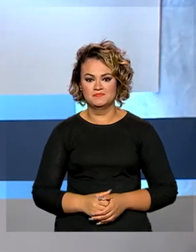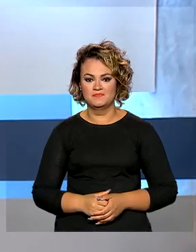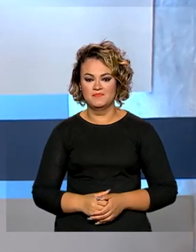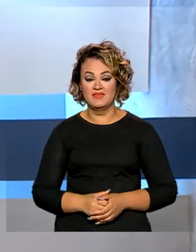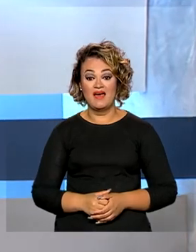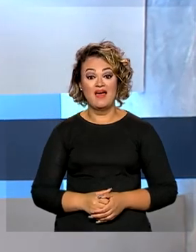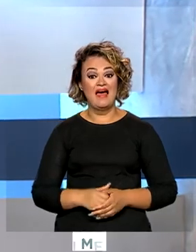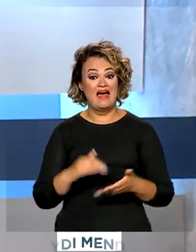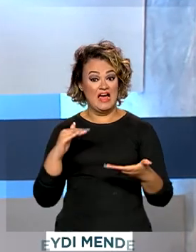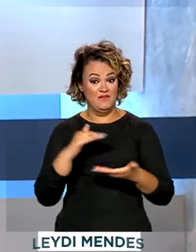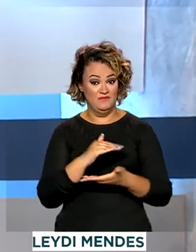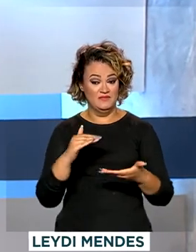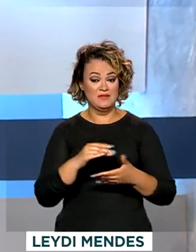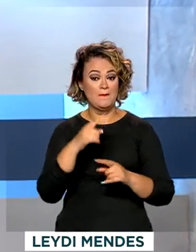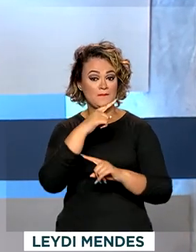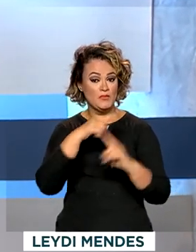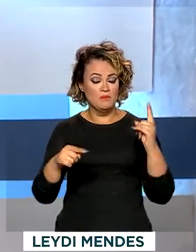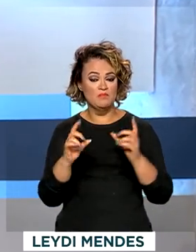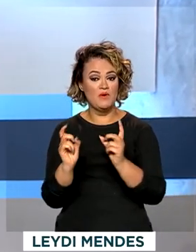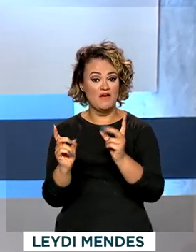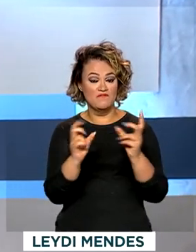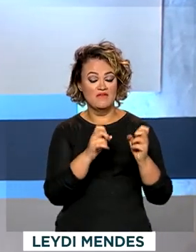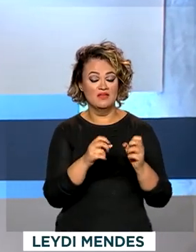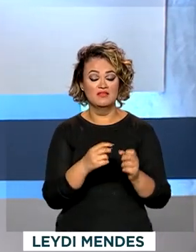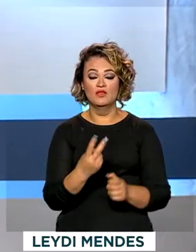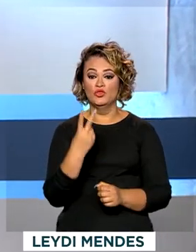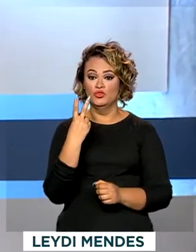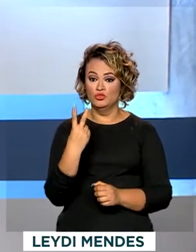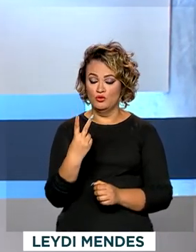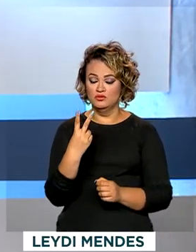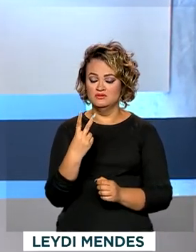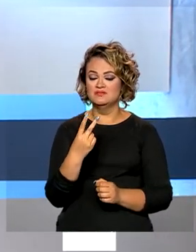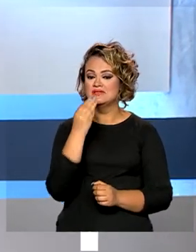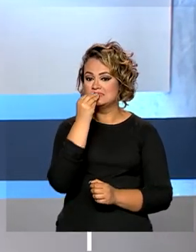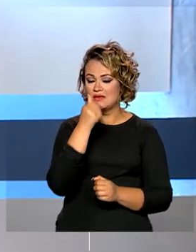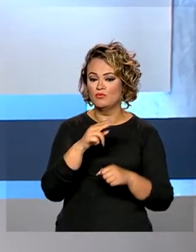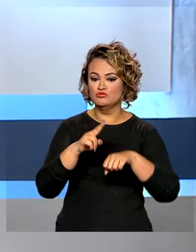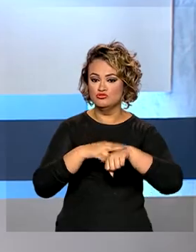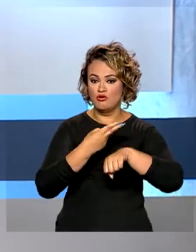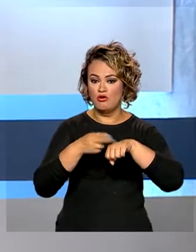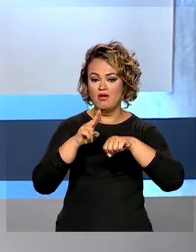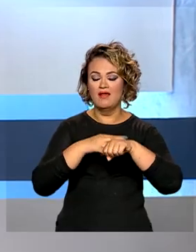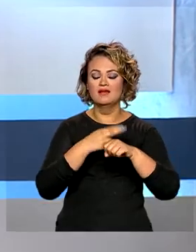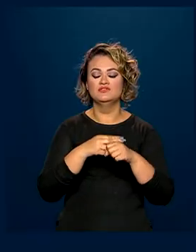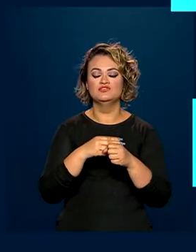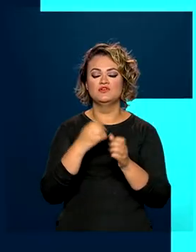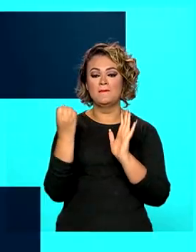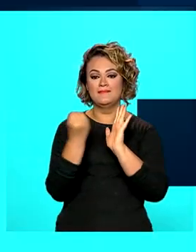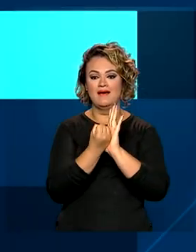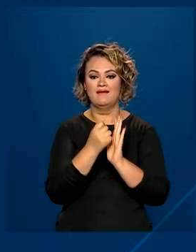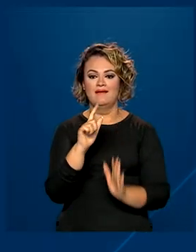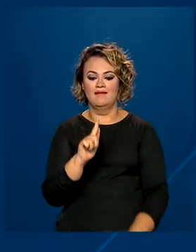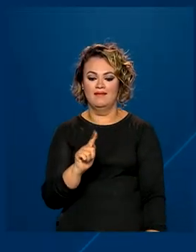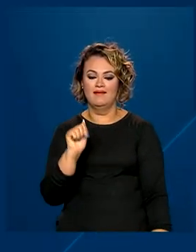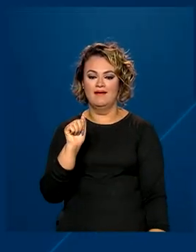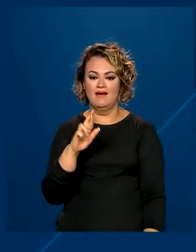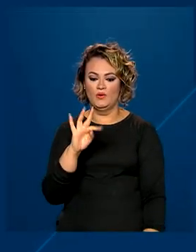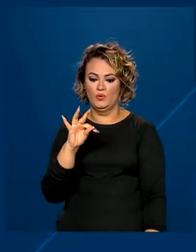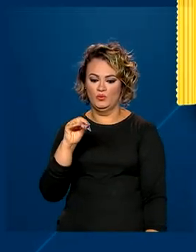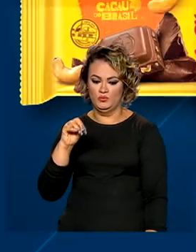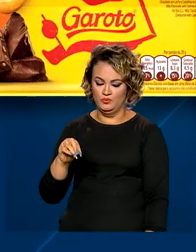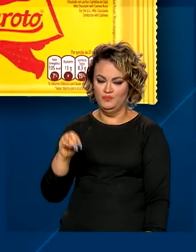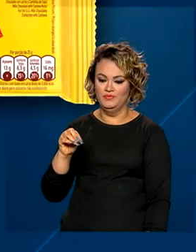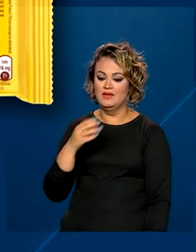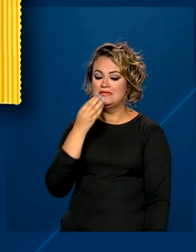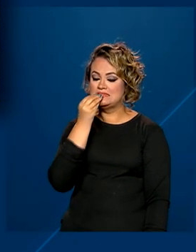A Anvisa proibiu a comercialização de dois lotes de chocolates da marca Garoto. As barras de chocolate